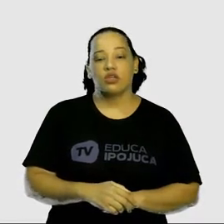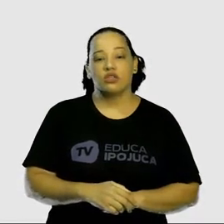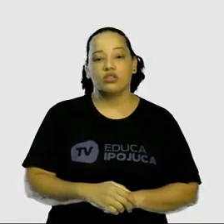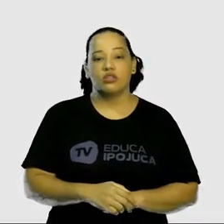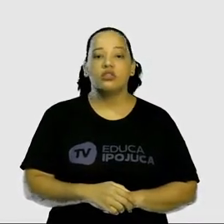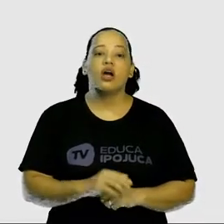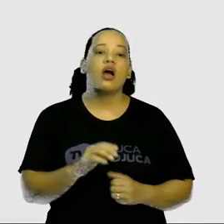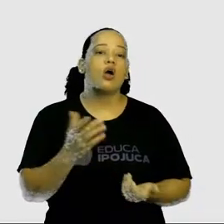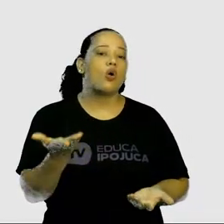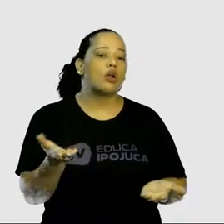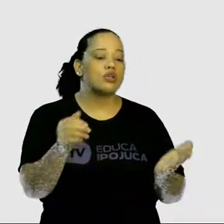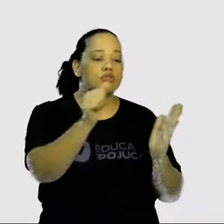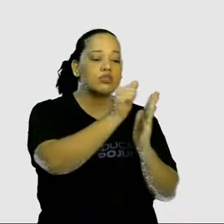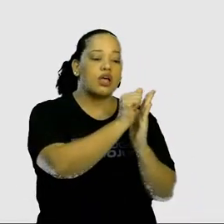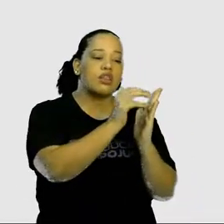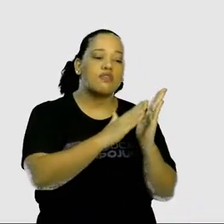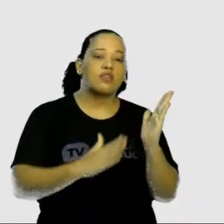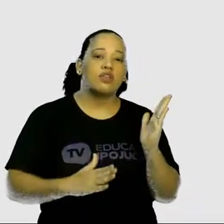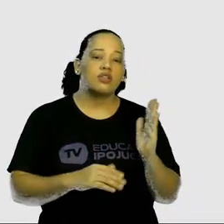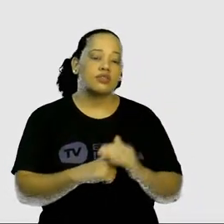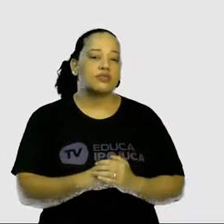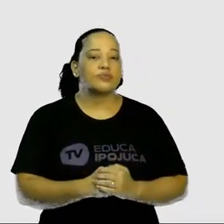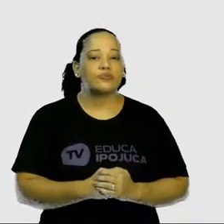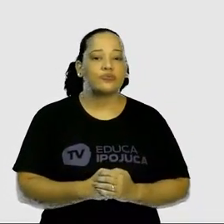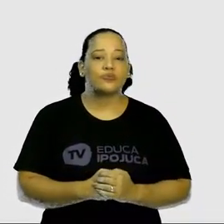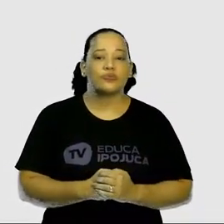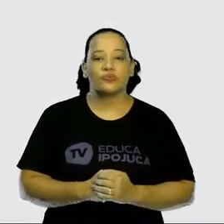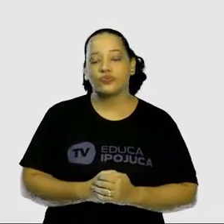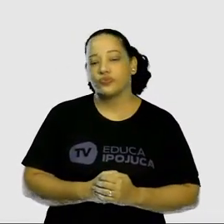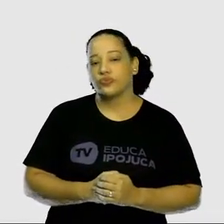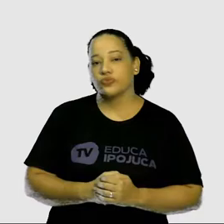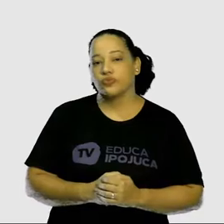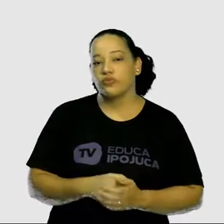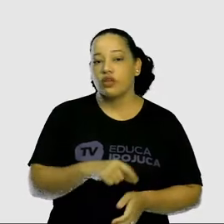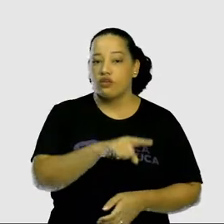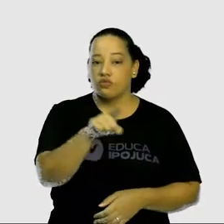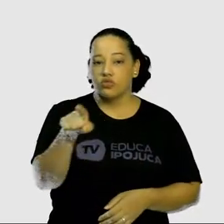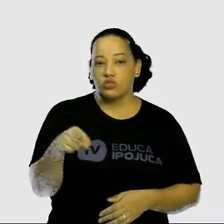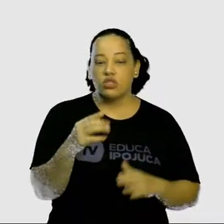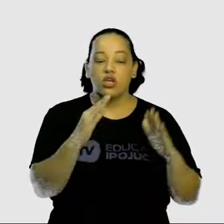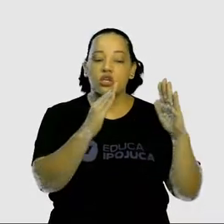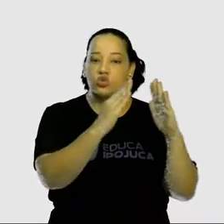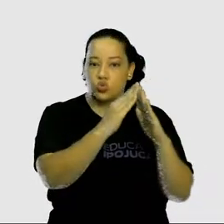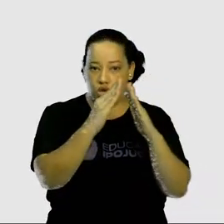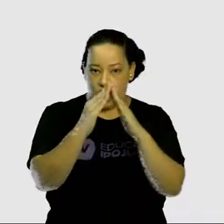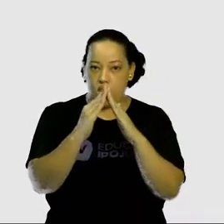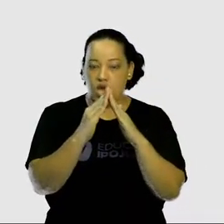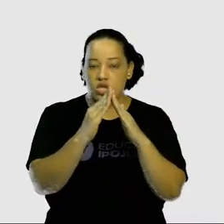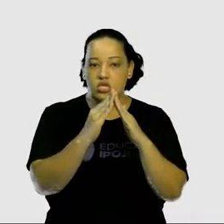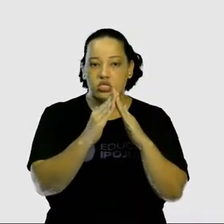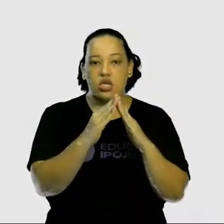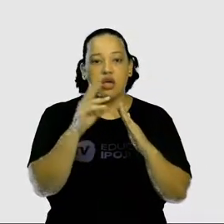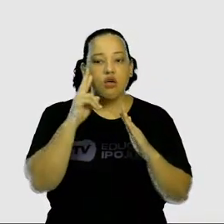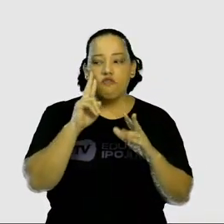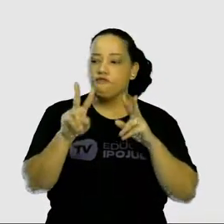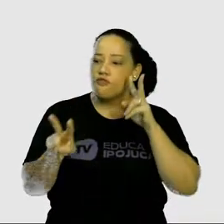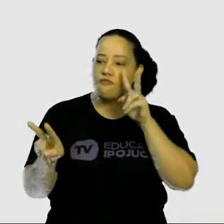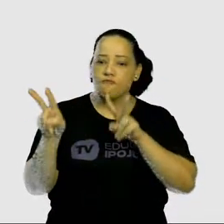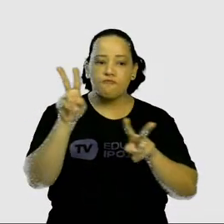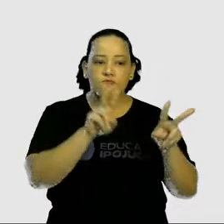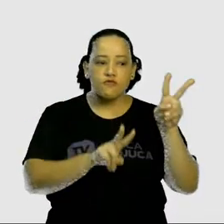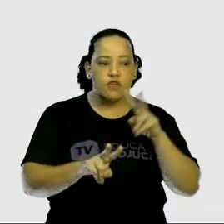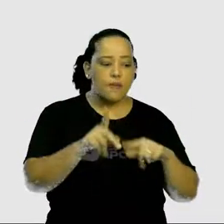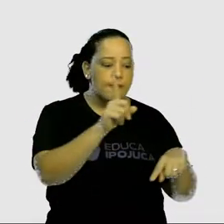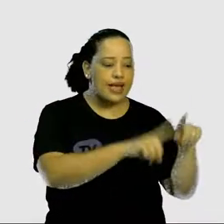Atividade. Vamos passar para a atividade então. Olhe em sua casa se existe algum material